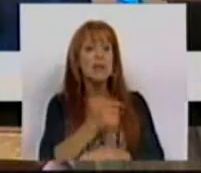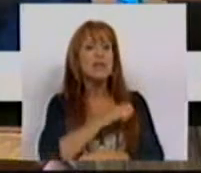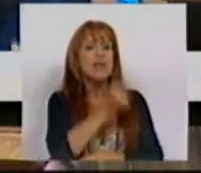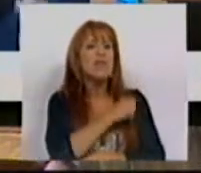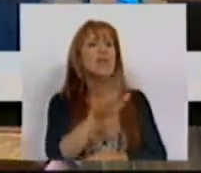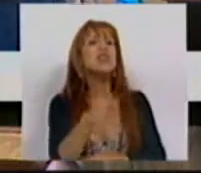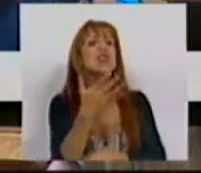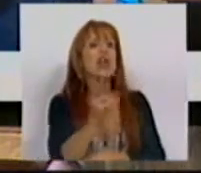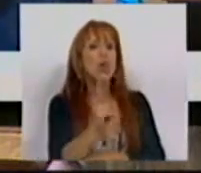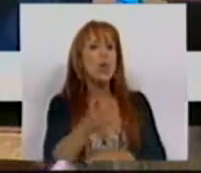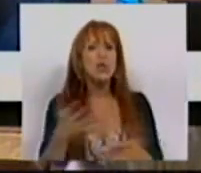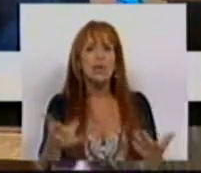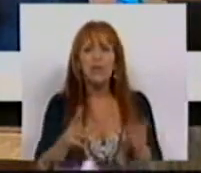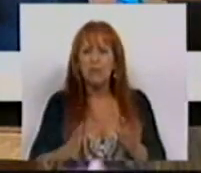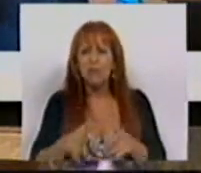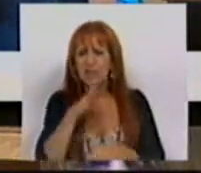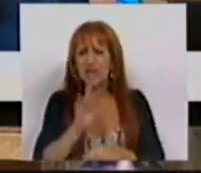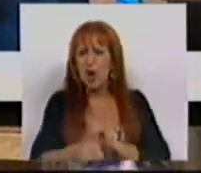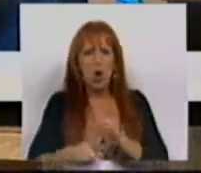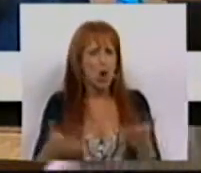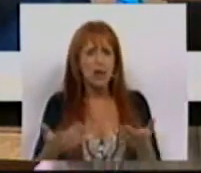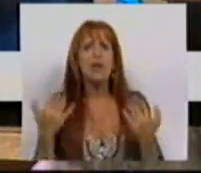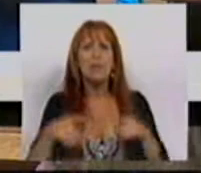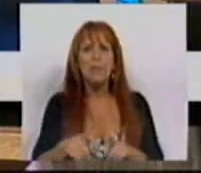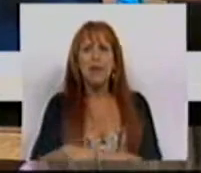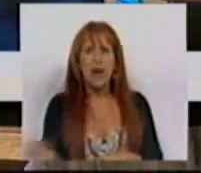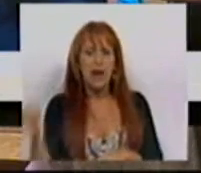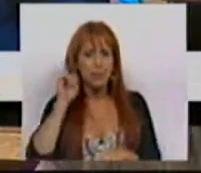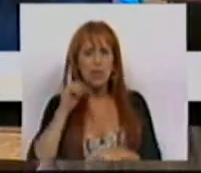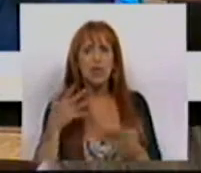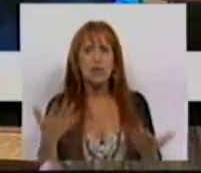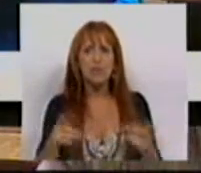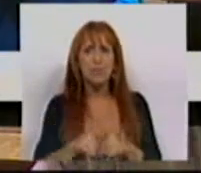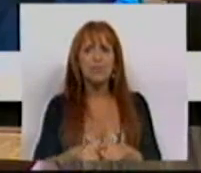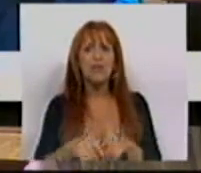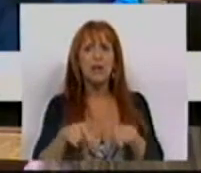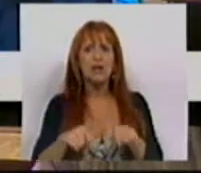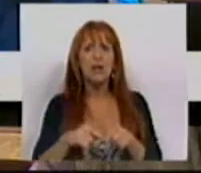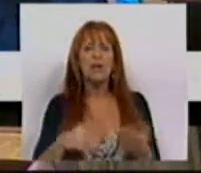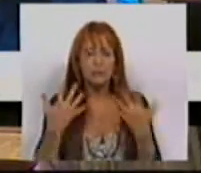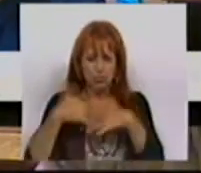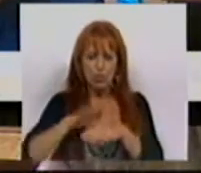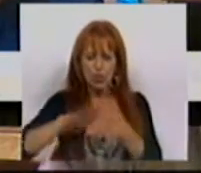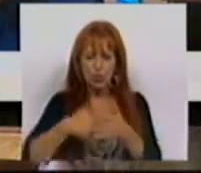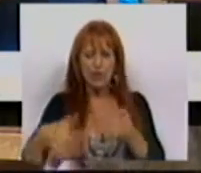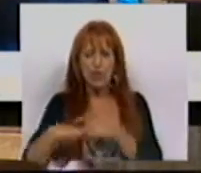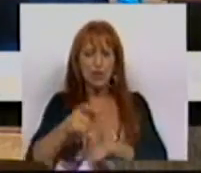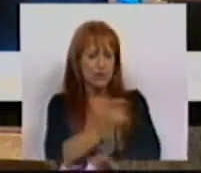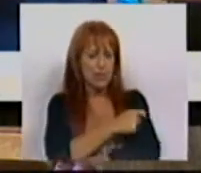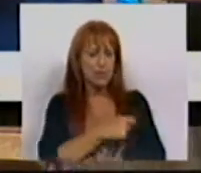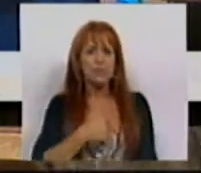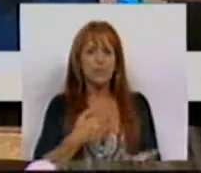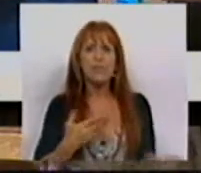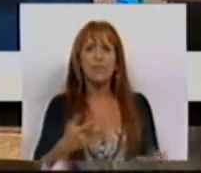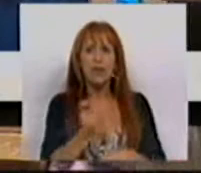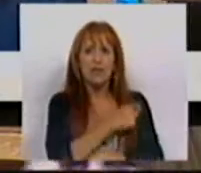5 vacinas. Não tenho necessidade de o estar a dizer, mas era muito importante que esta minha sugestão fosse integrada no Plano Nacional de Vacinação,